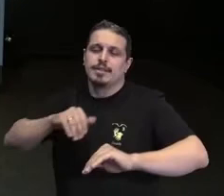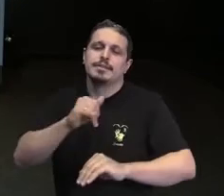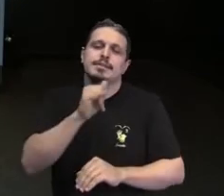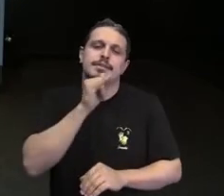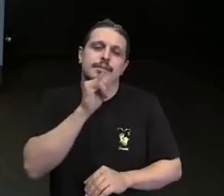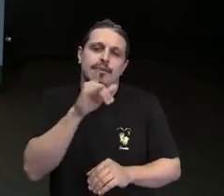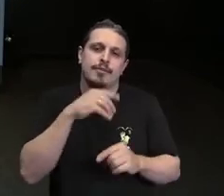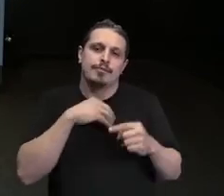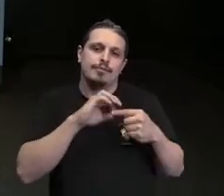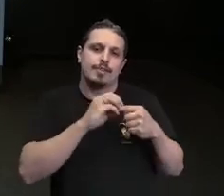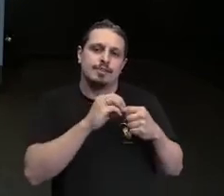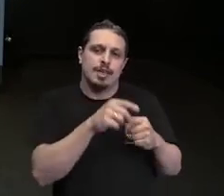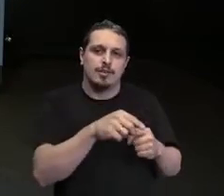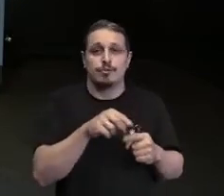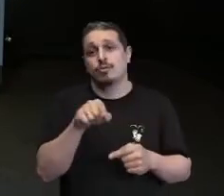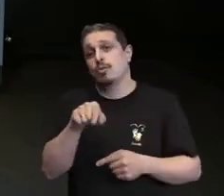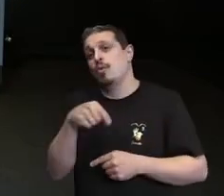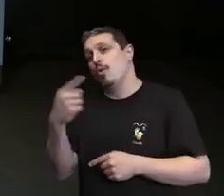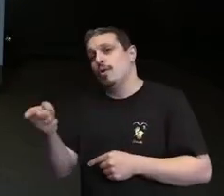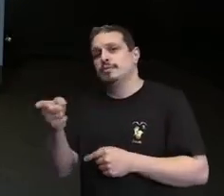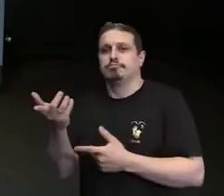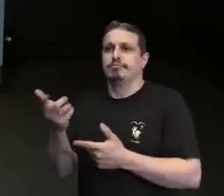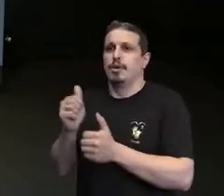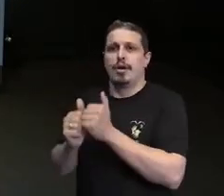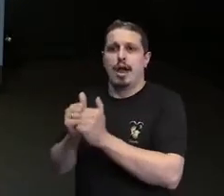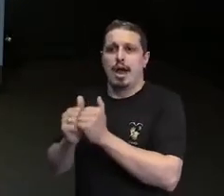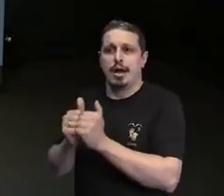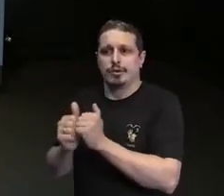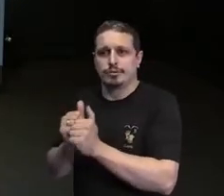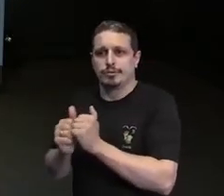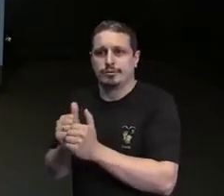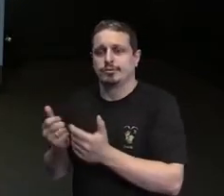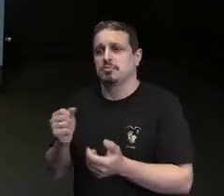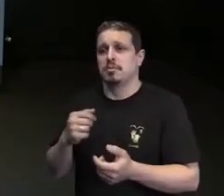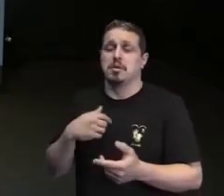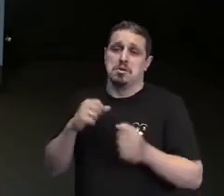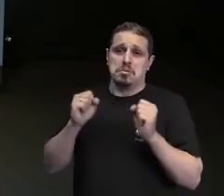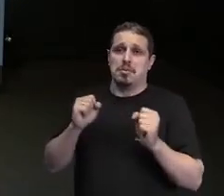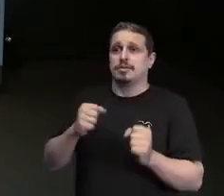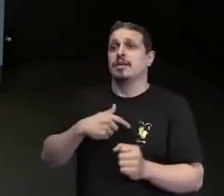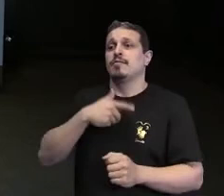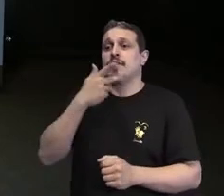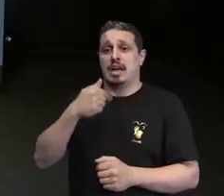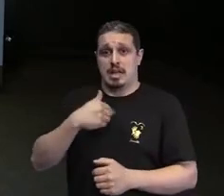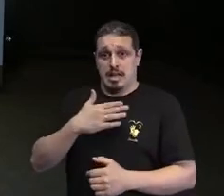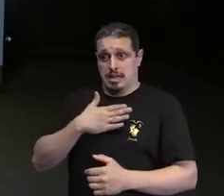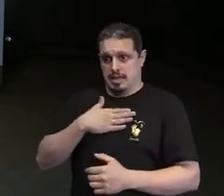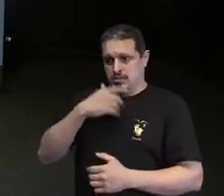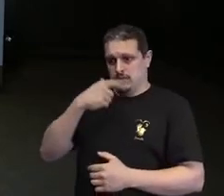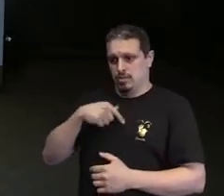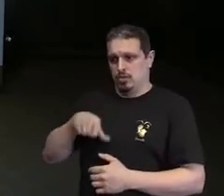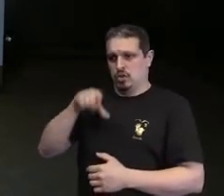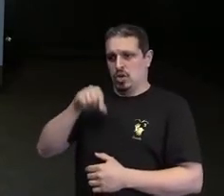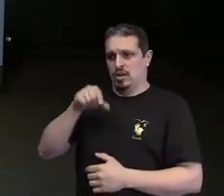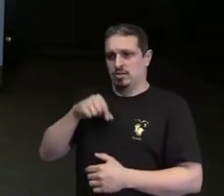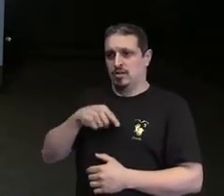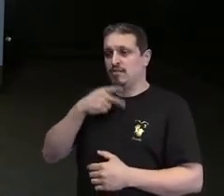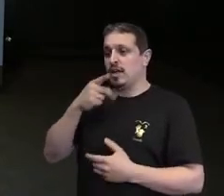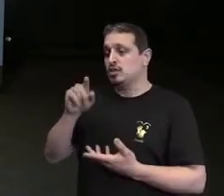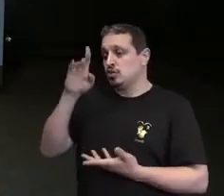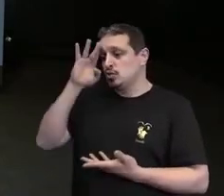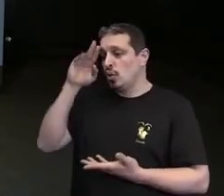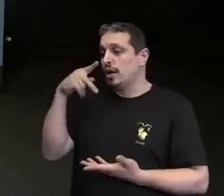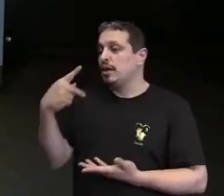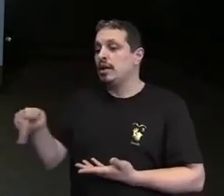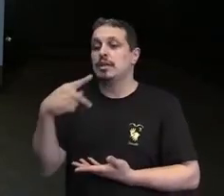grão de bico. Eu não posso usar a minha régua, eu não posso usar as minhas preferências para falar sobre os sonhos e as histórias de